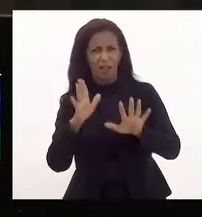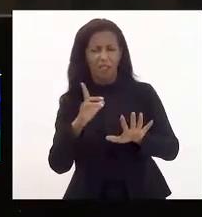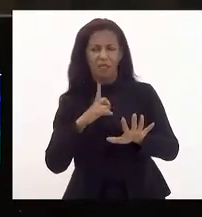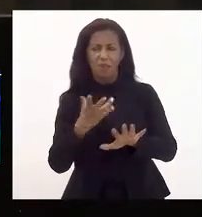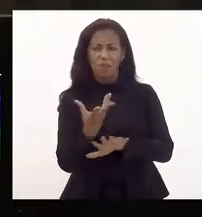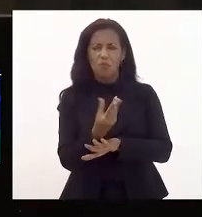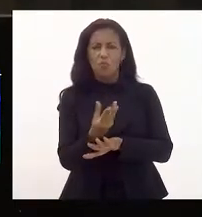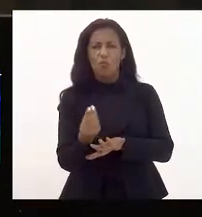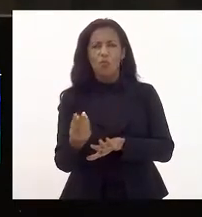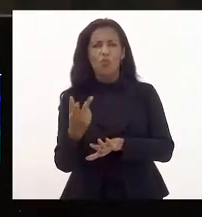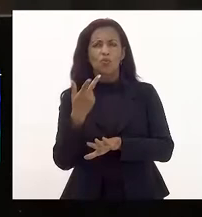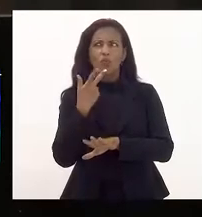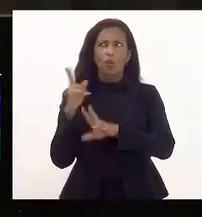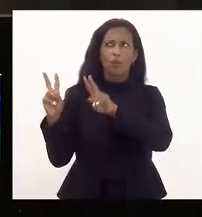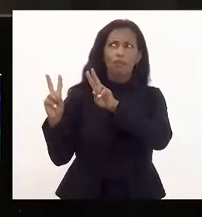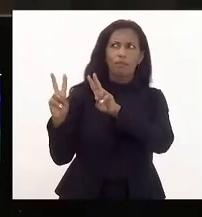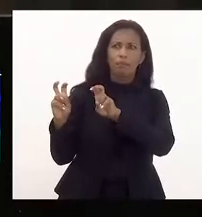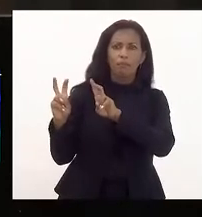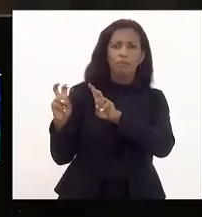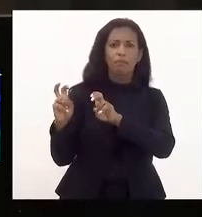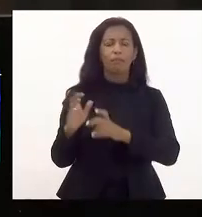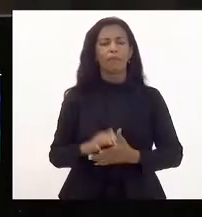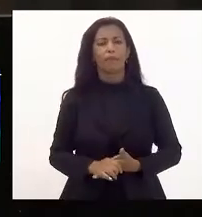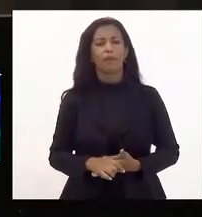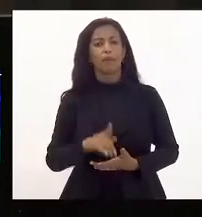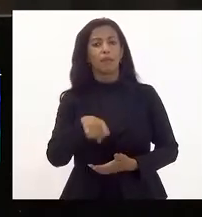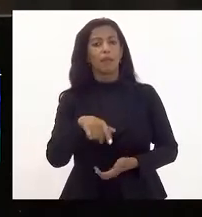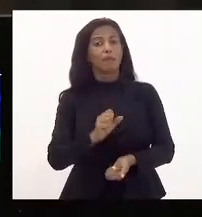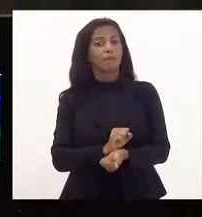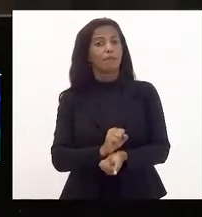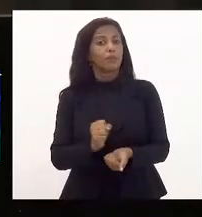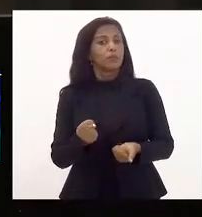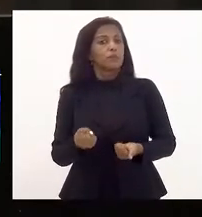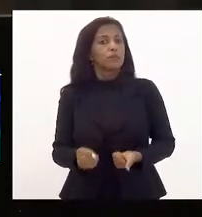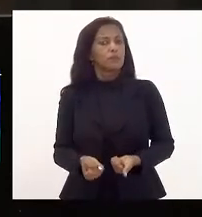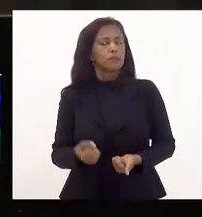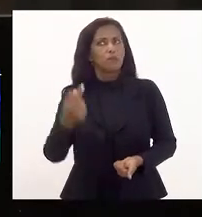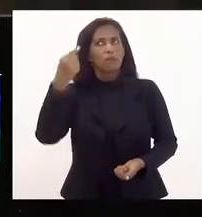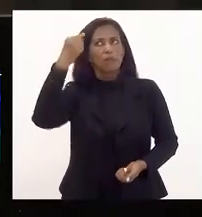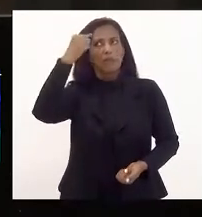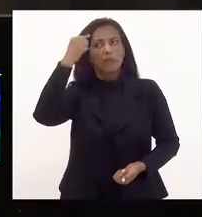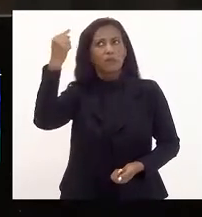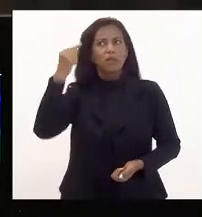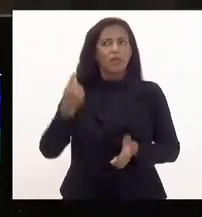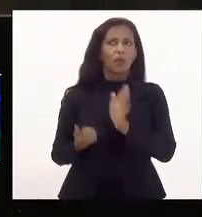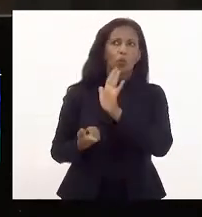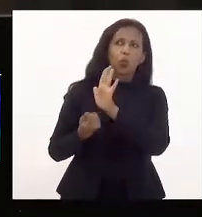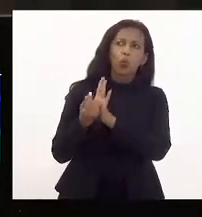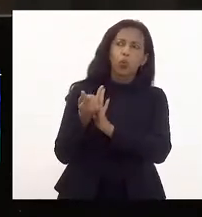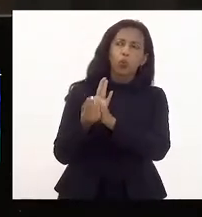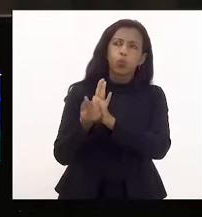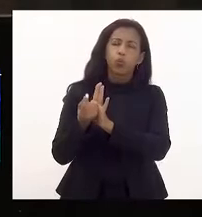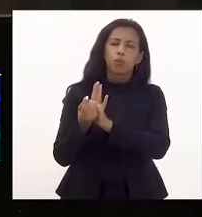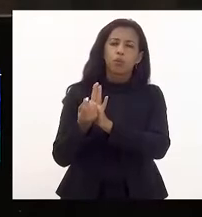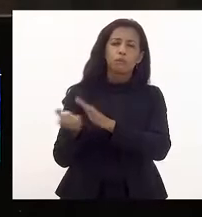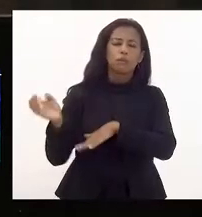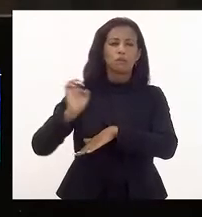muito esse tema. E é impossível pensar o orçamento de Estado